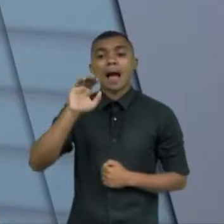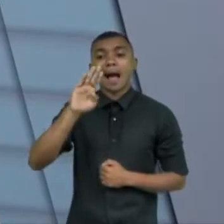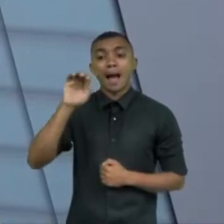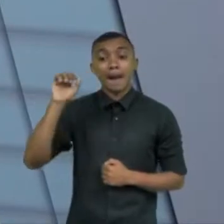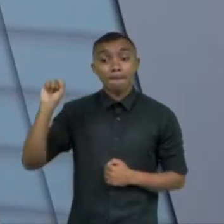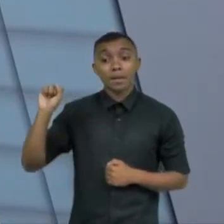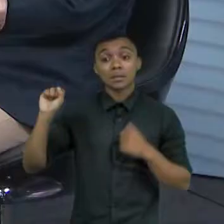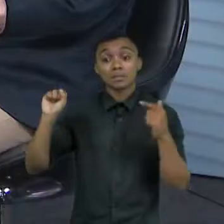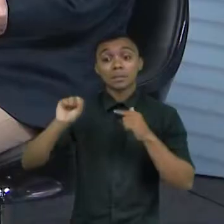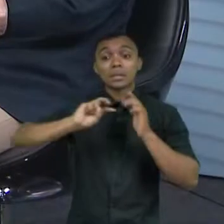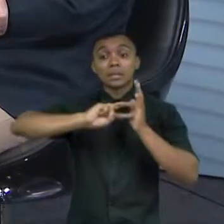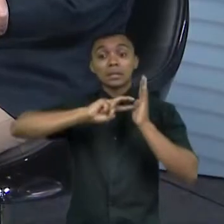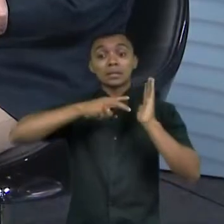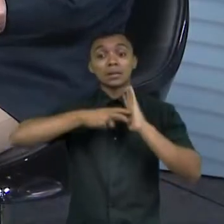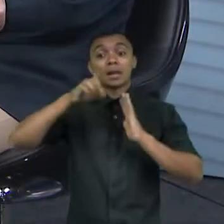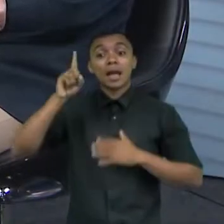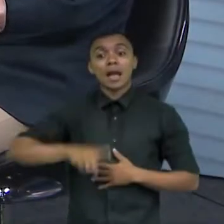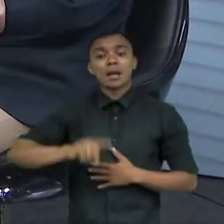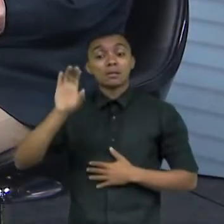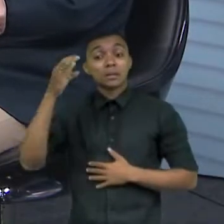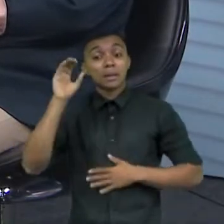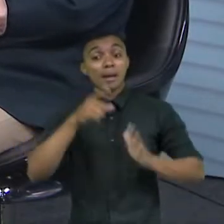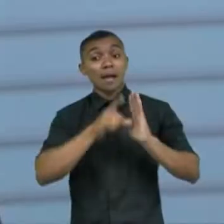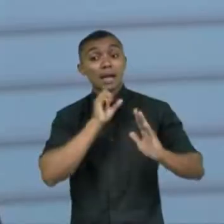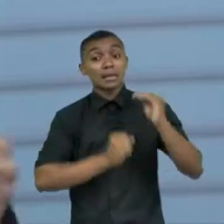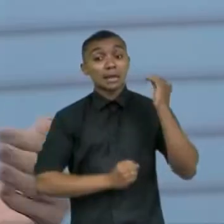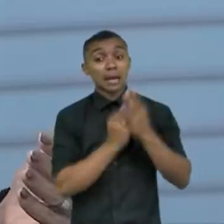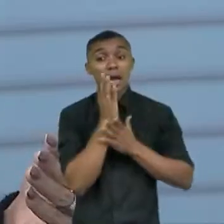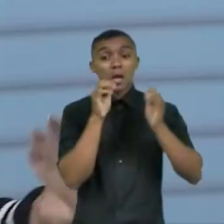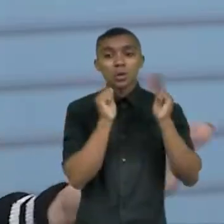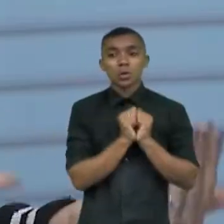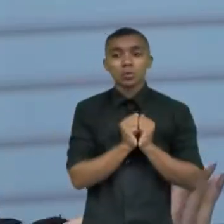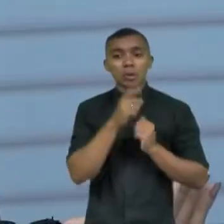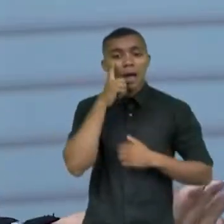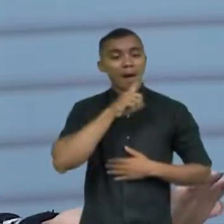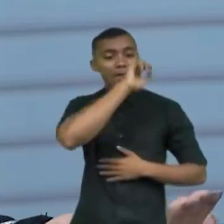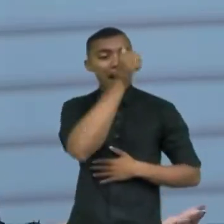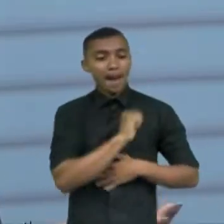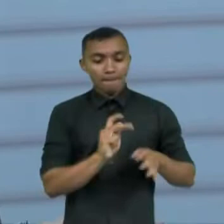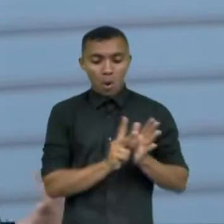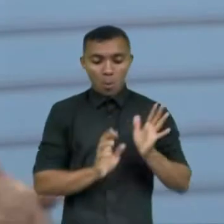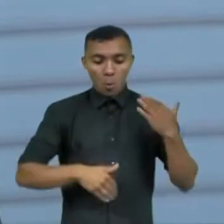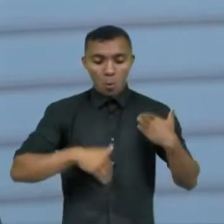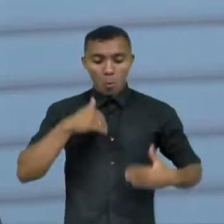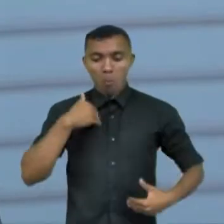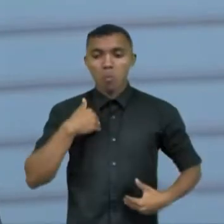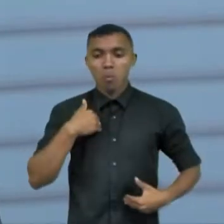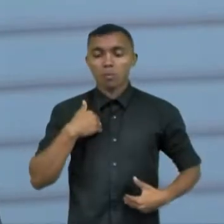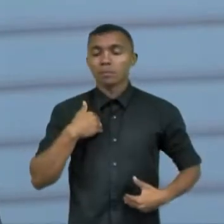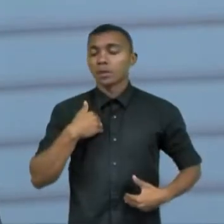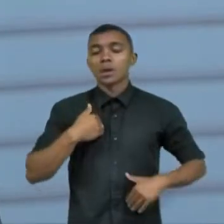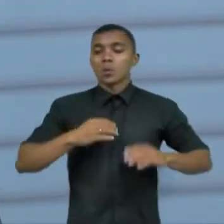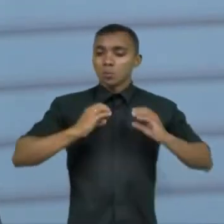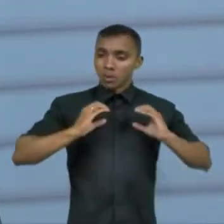ciência que foi desenvolvida que trabalha com a análise do comportamento aplicado aplicado é uma